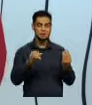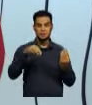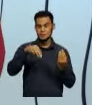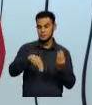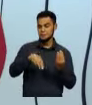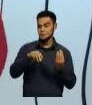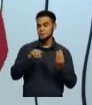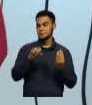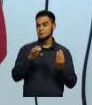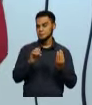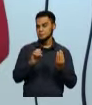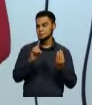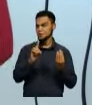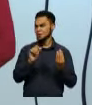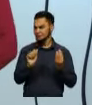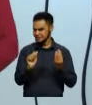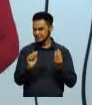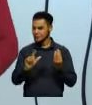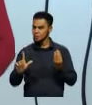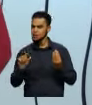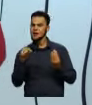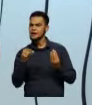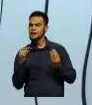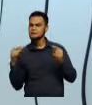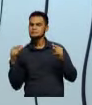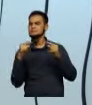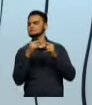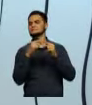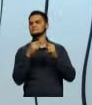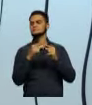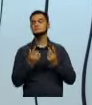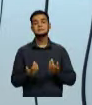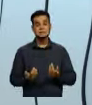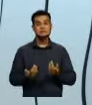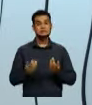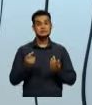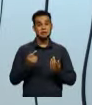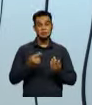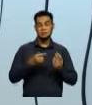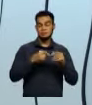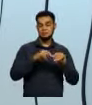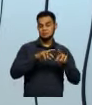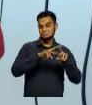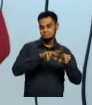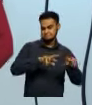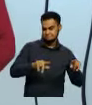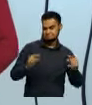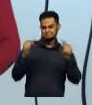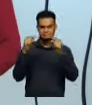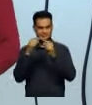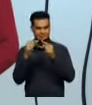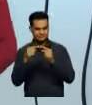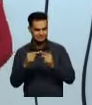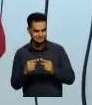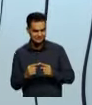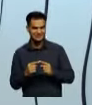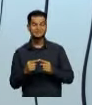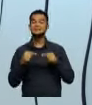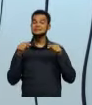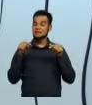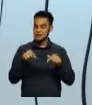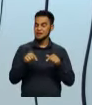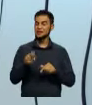modalidade. Então, são vários tipos, várias nuances, várias modalidades que eu vou utilizar para a